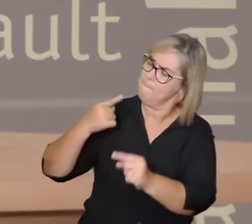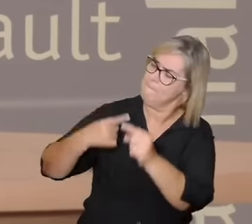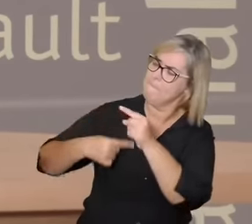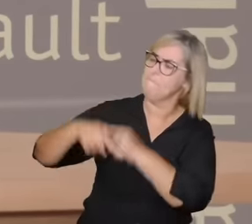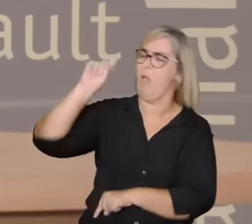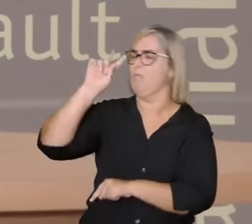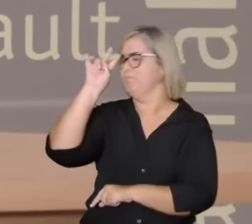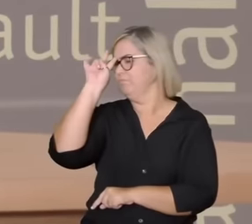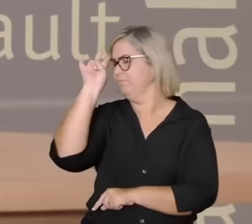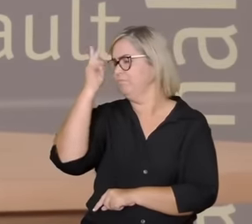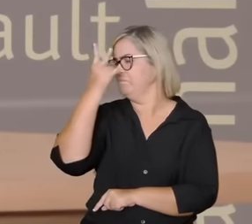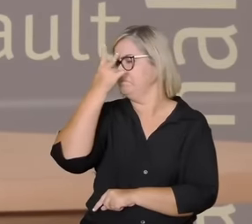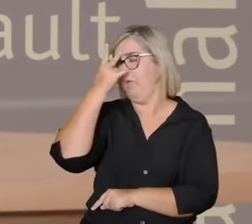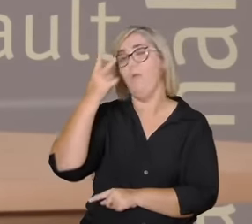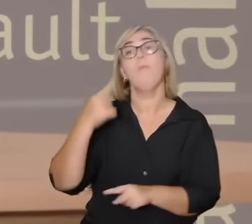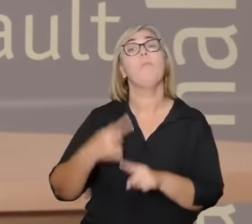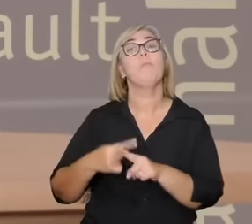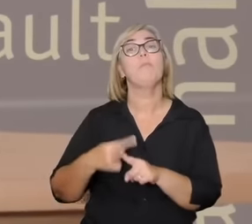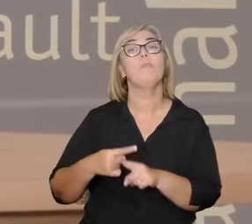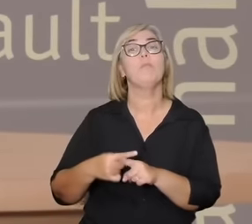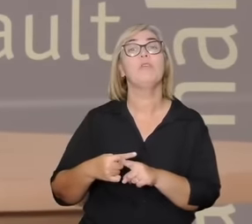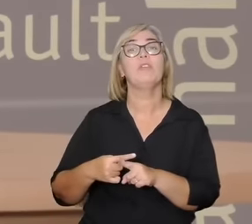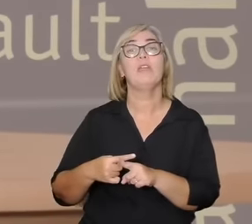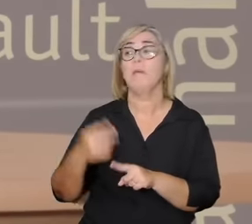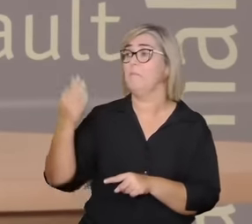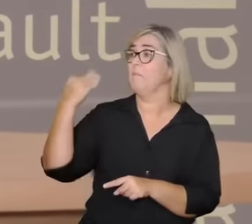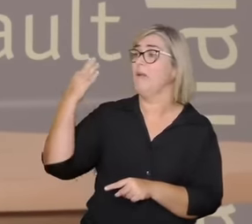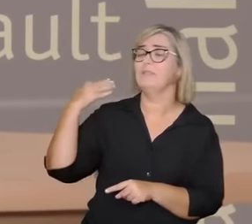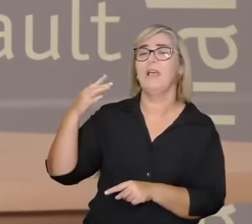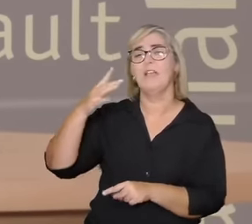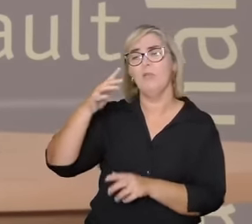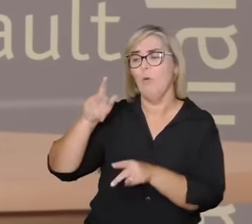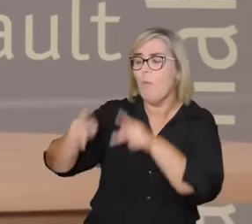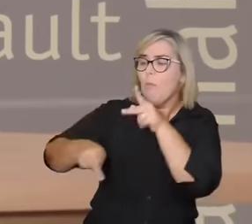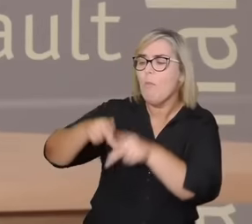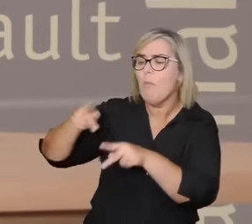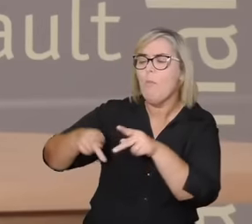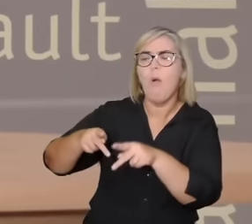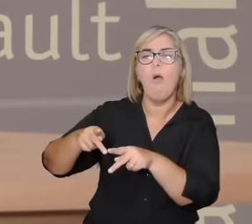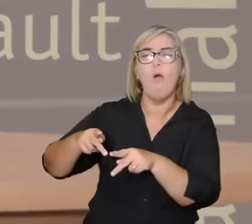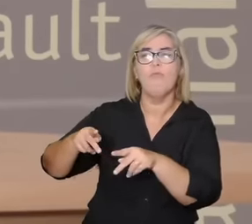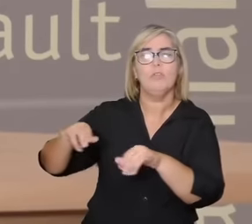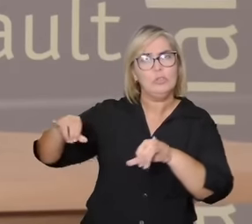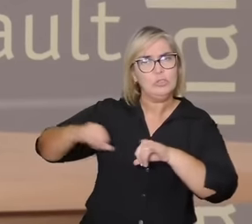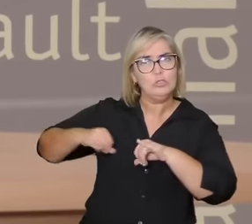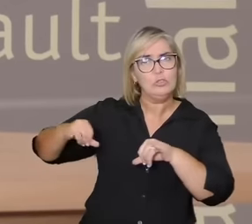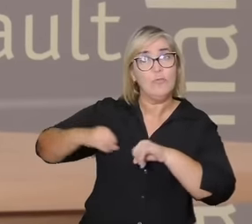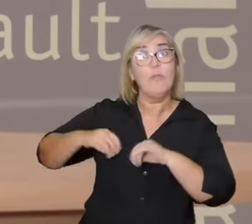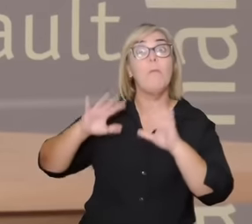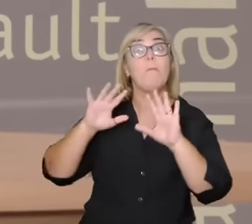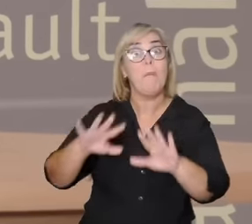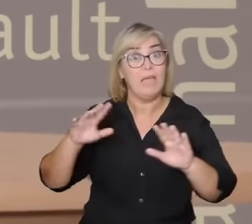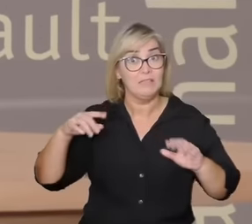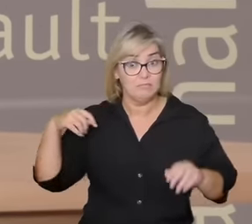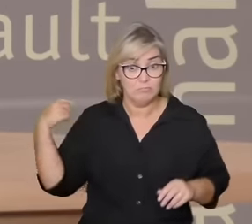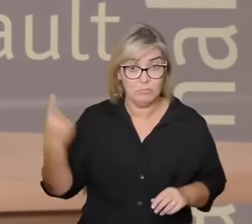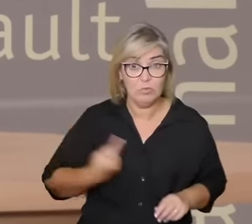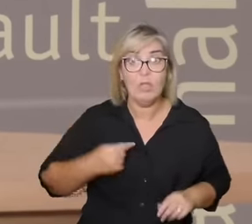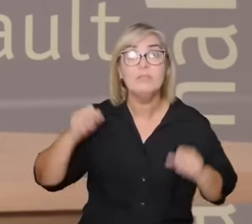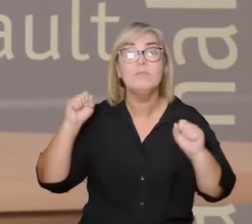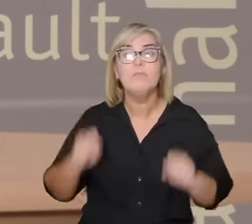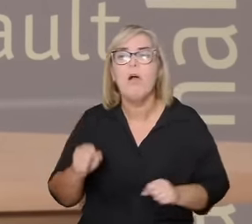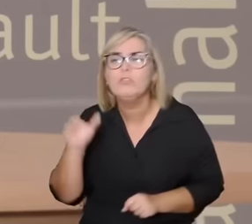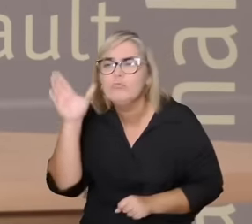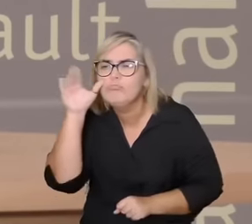mais aldeias porque talvez os quilombos e as aldeias sejam modelos interessantes para a gente poder amar e sejam